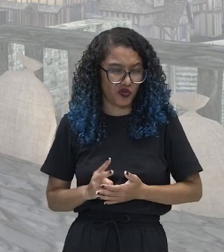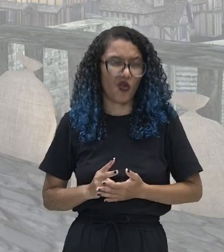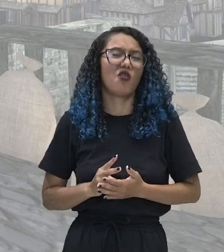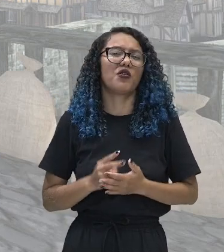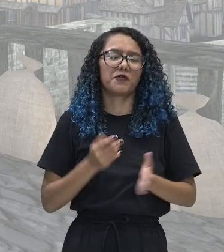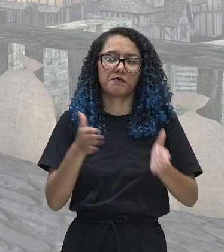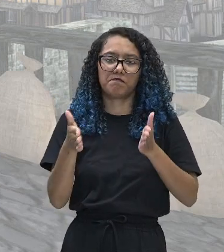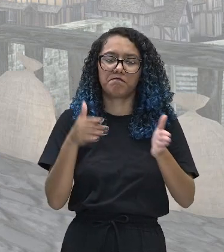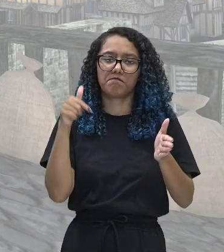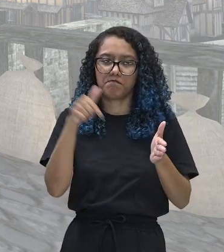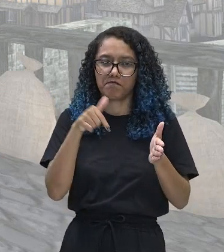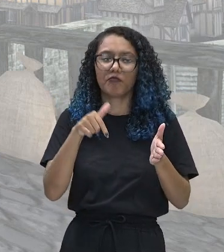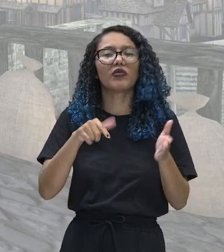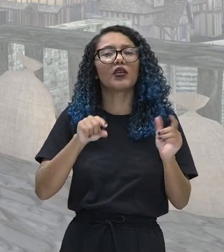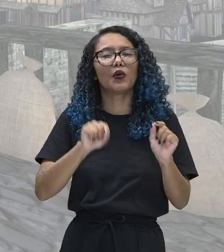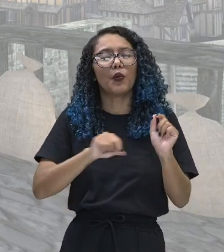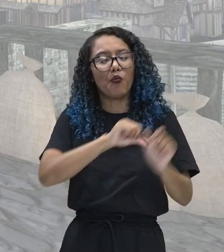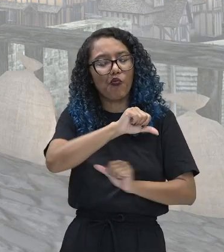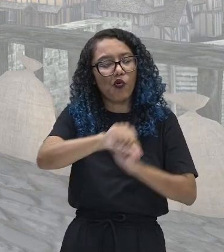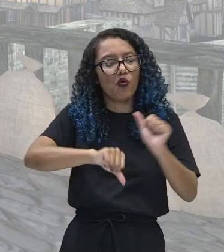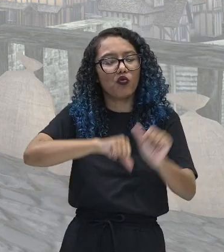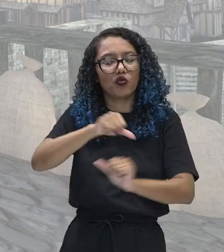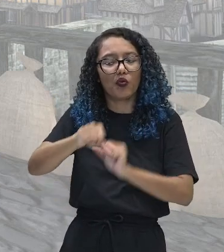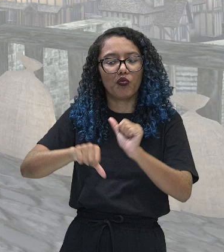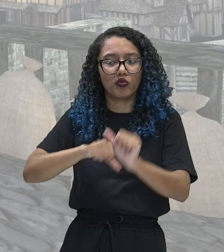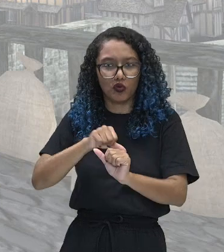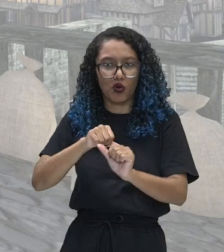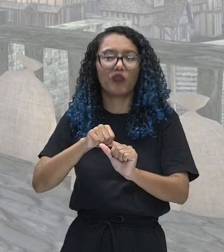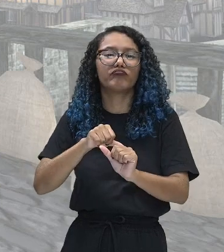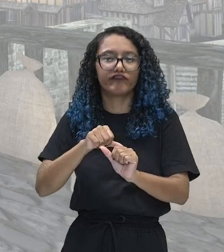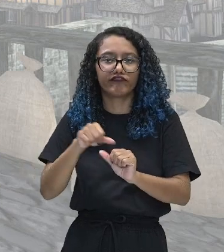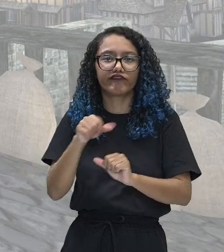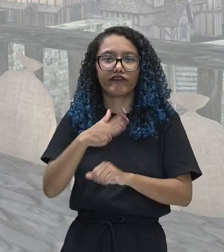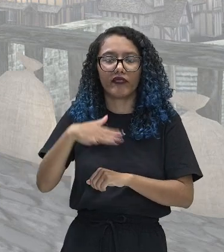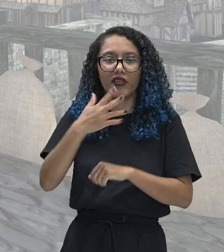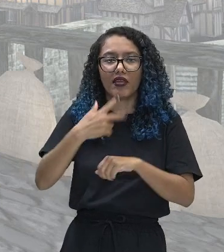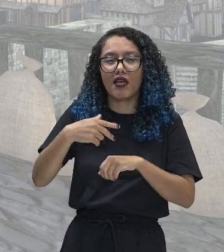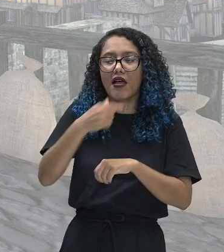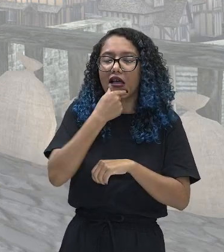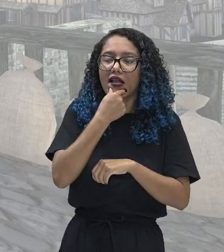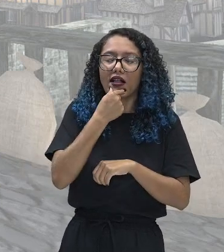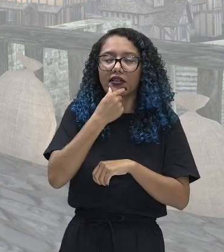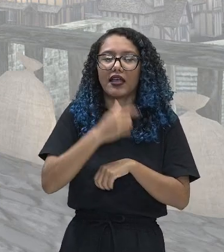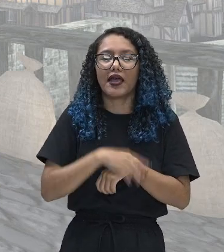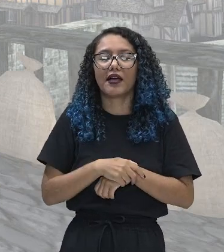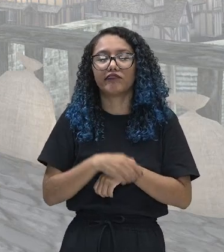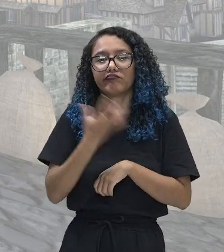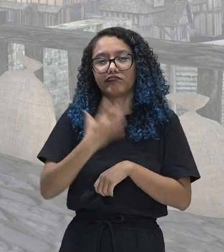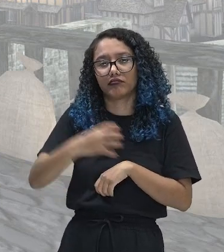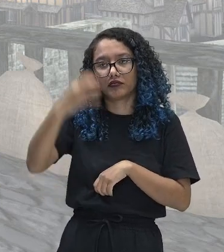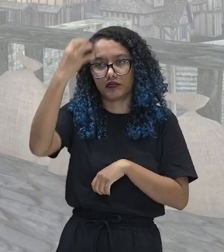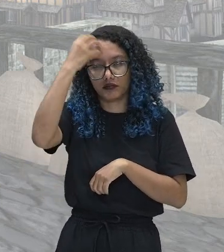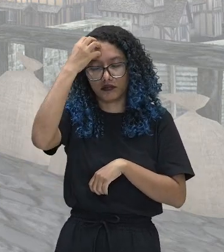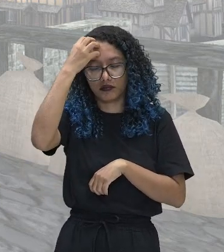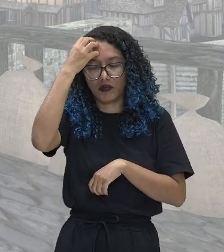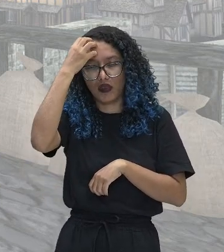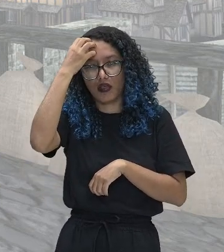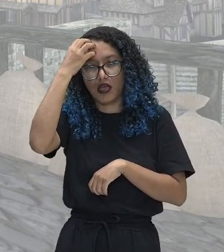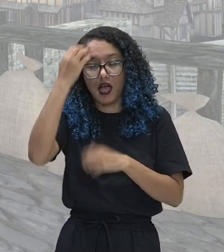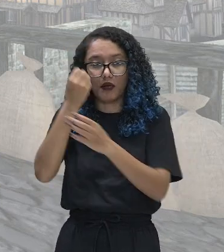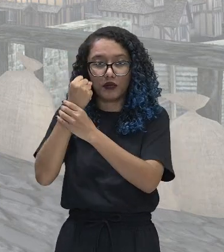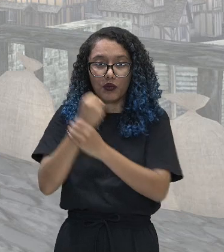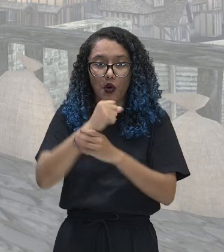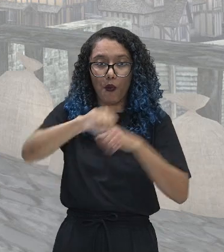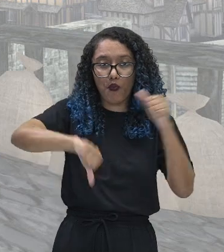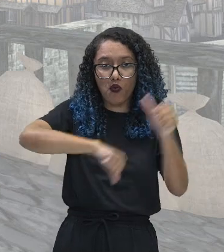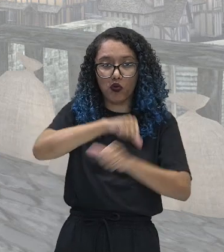fizeram, transformaram a Inglaterra de uma monarquia absolutista para uma monarquia parlamentar. E a gente,